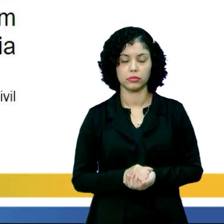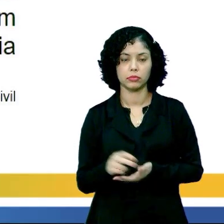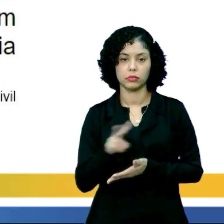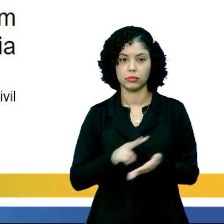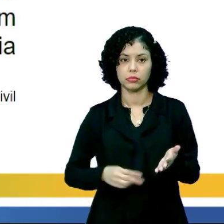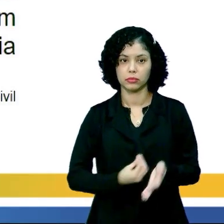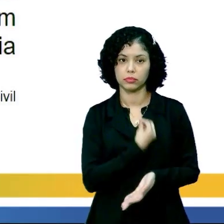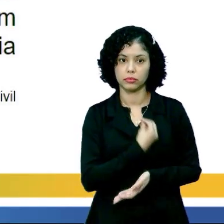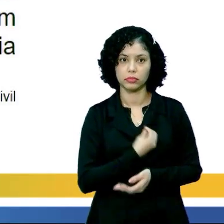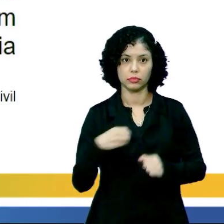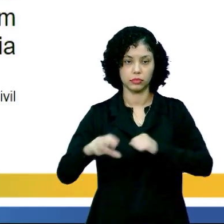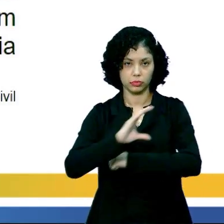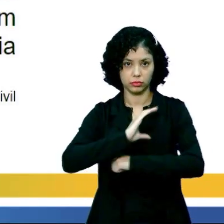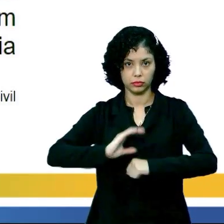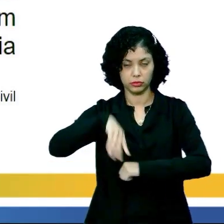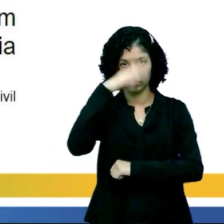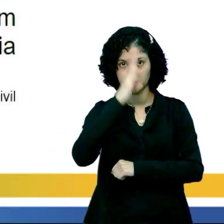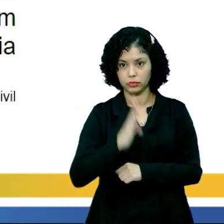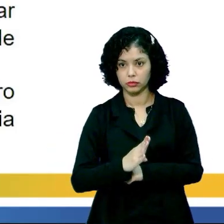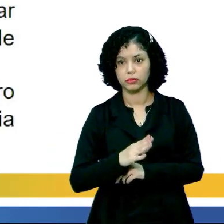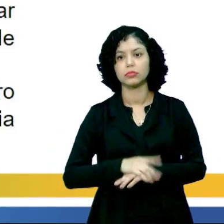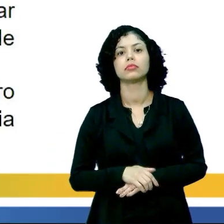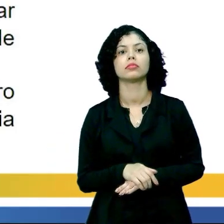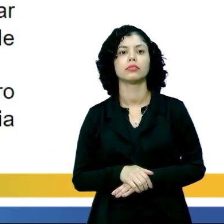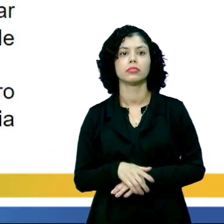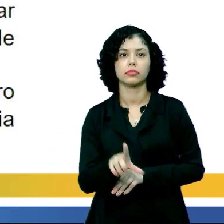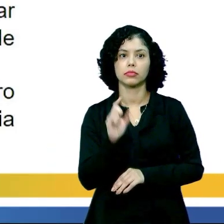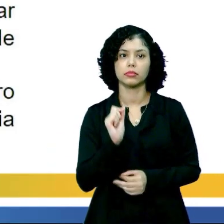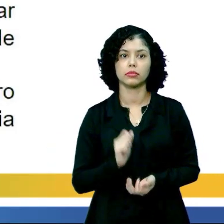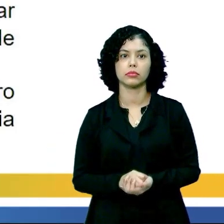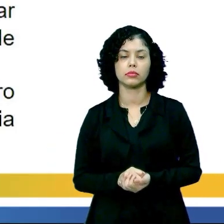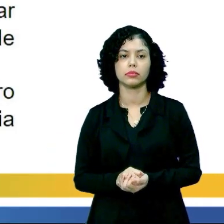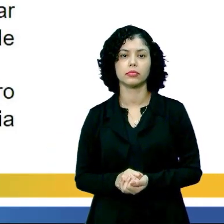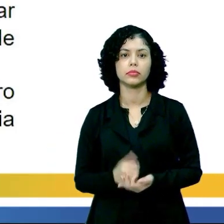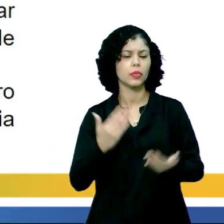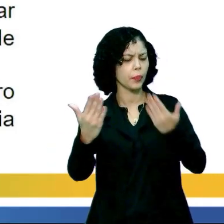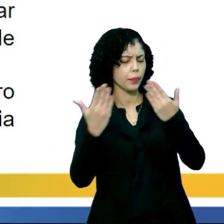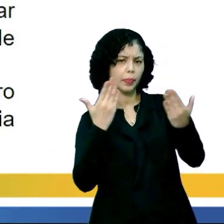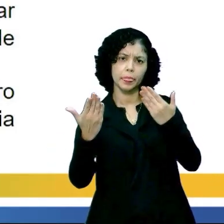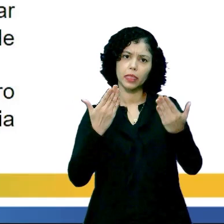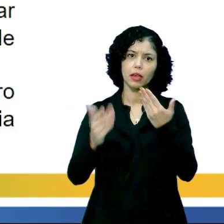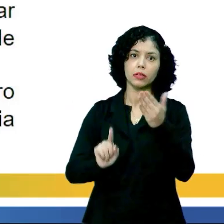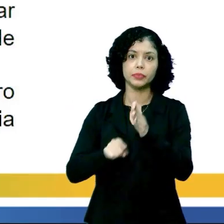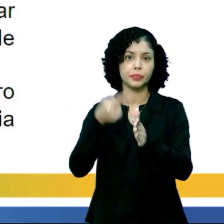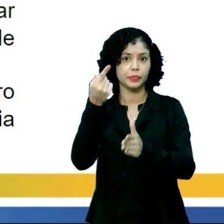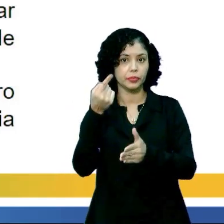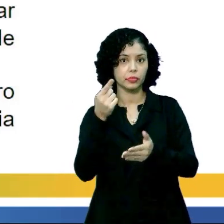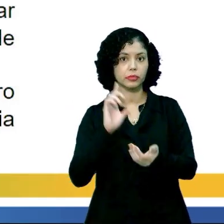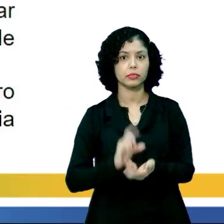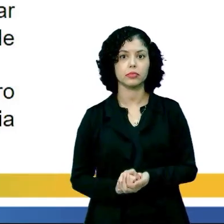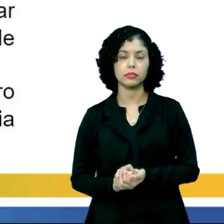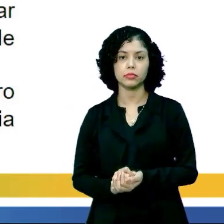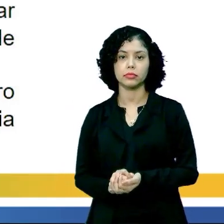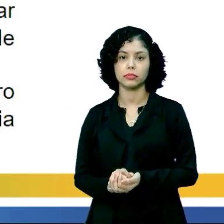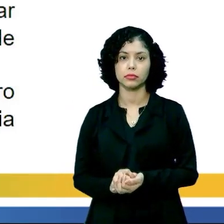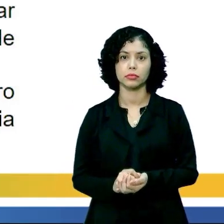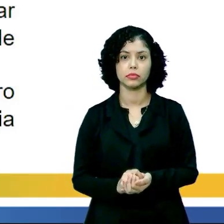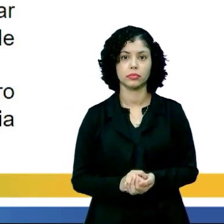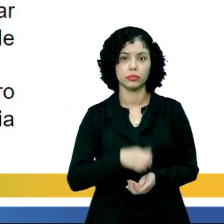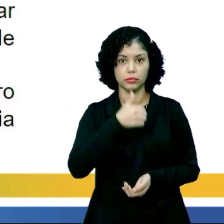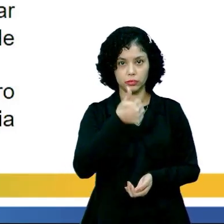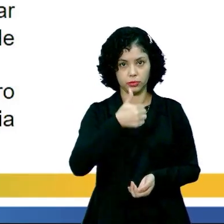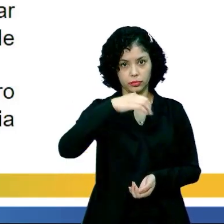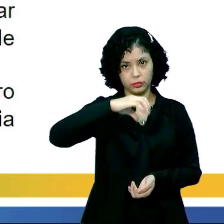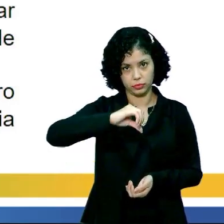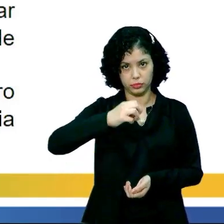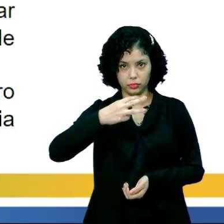nós lemos estão presentes na Constituição brasileira. Vamos às alternativas. A comparação entre o primeiro artigo,